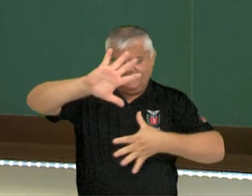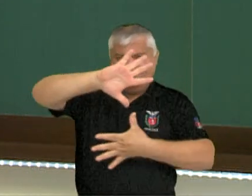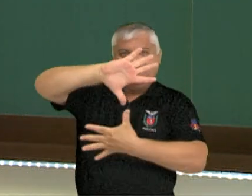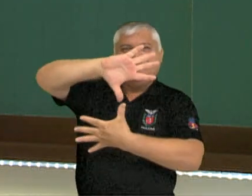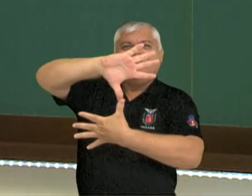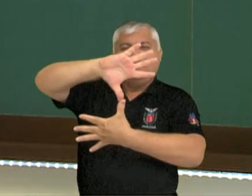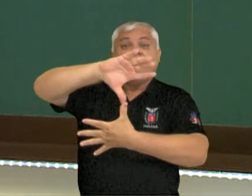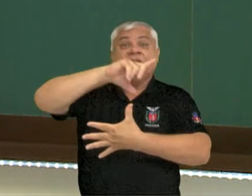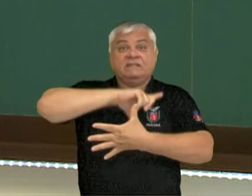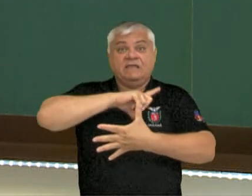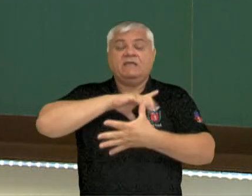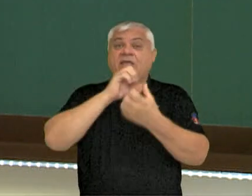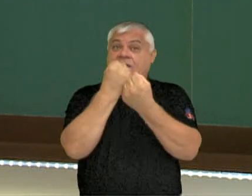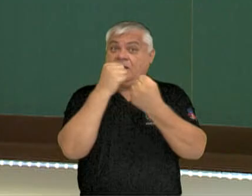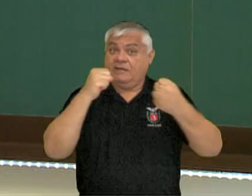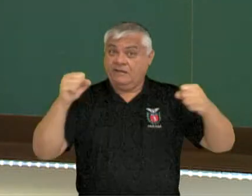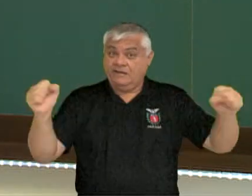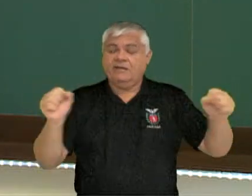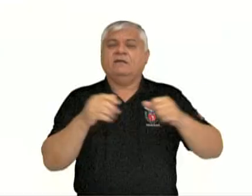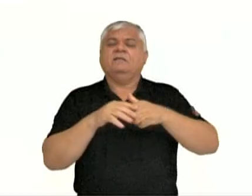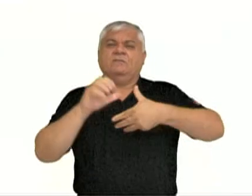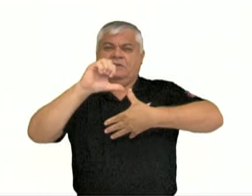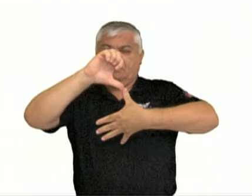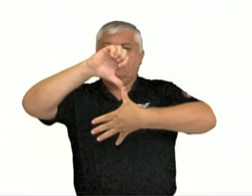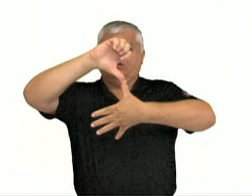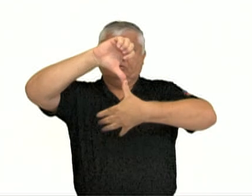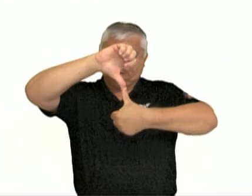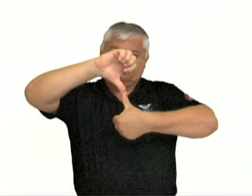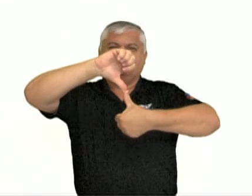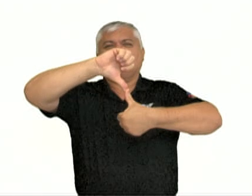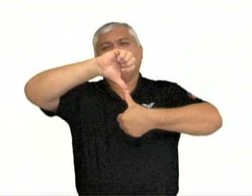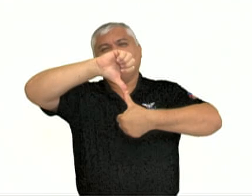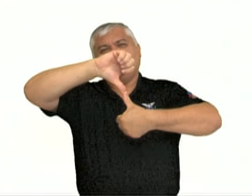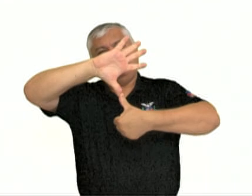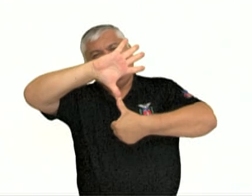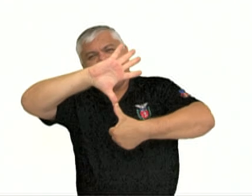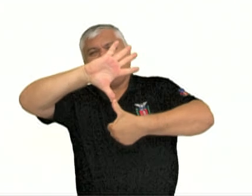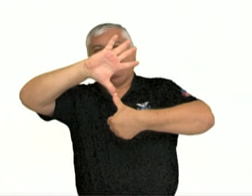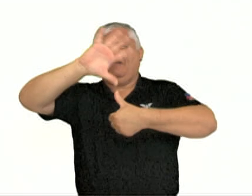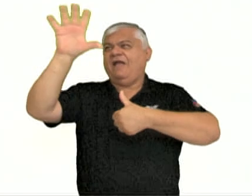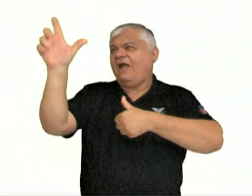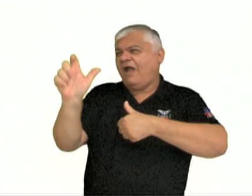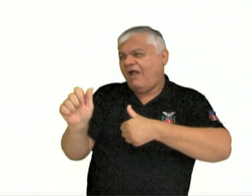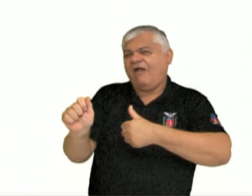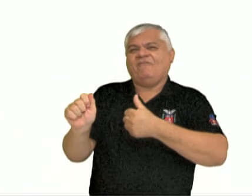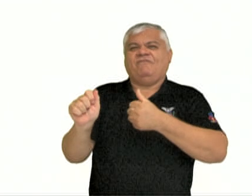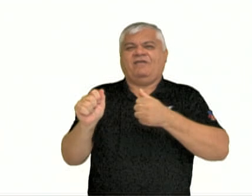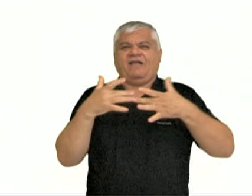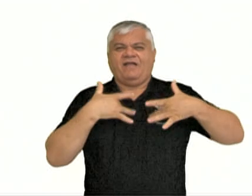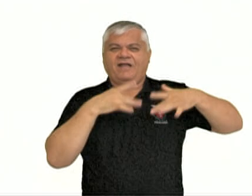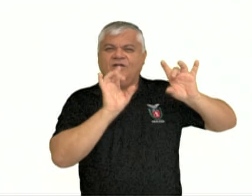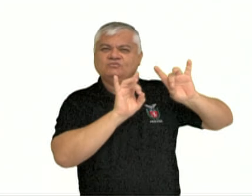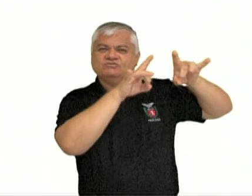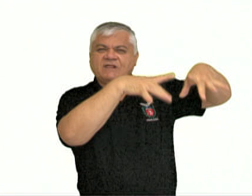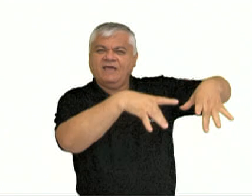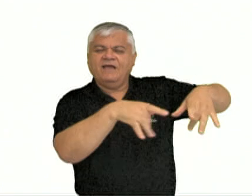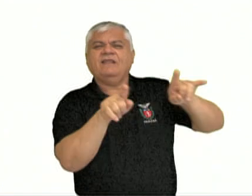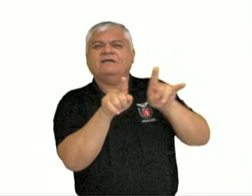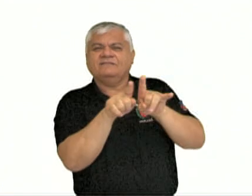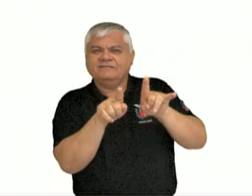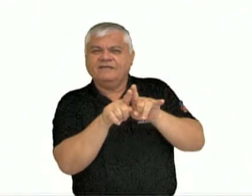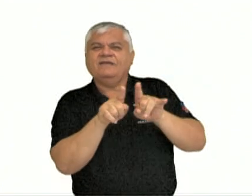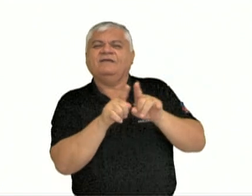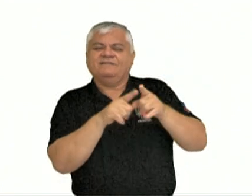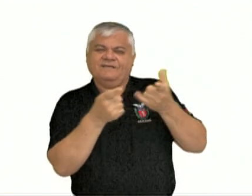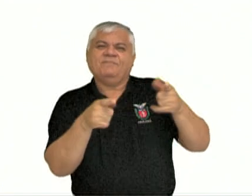placas, como a sul-americana, como a placa africana, como a placa da Antártica e nós temos outras menores, como a